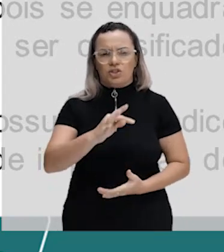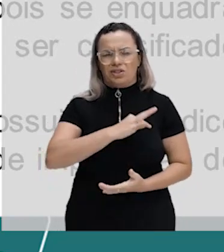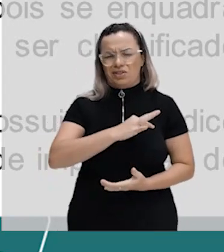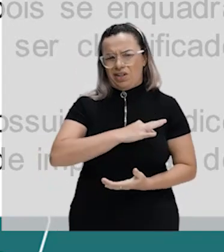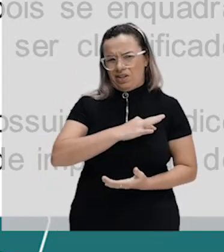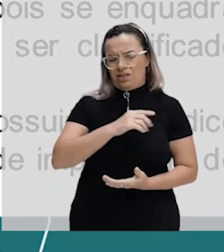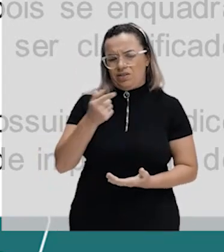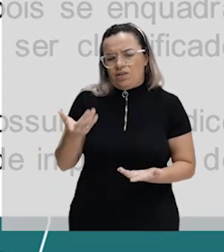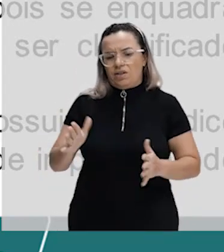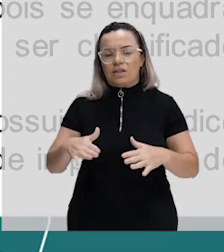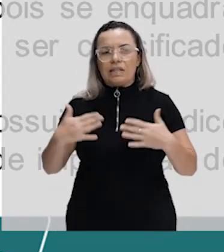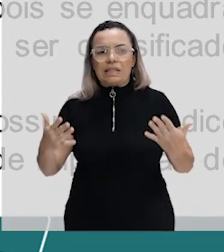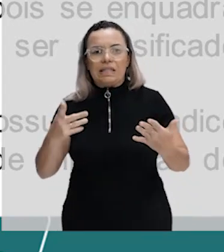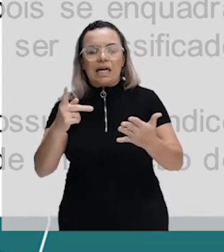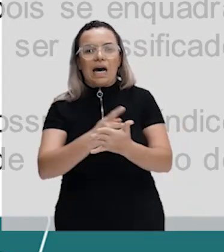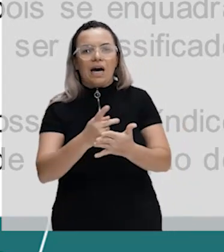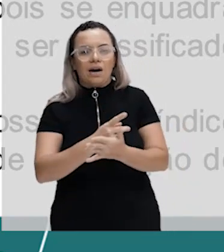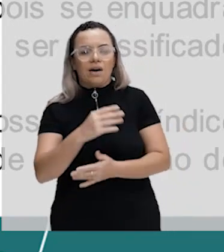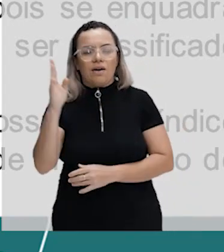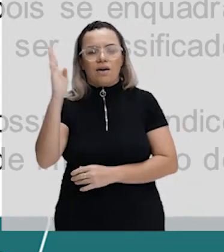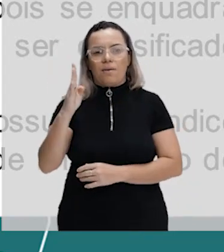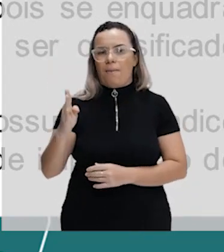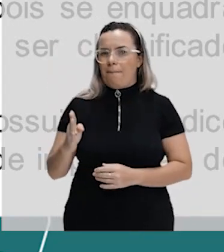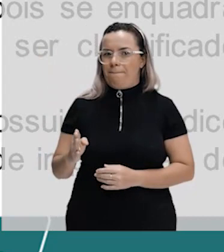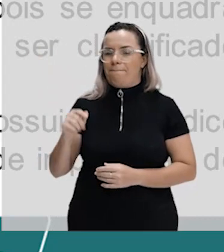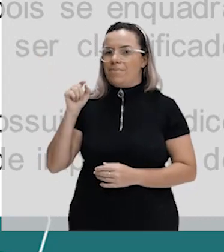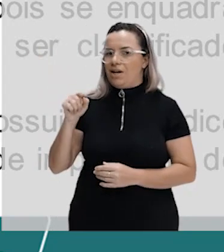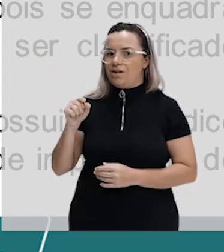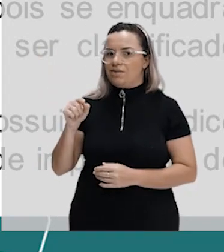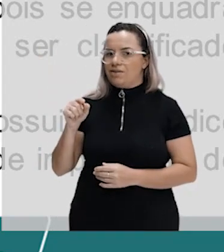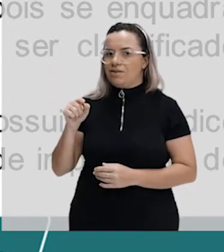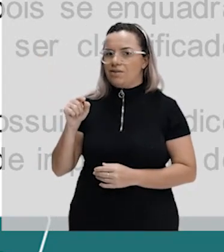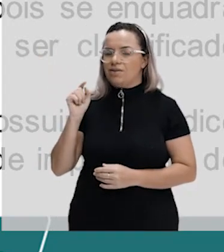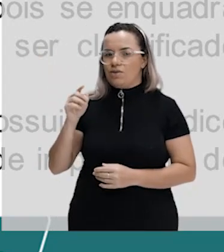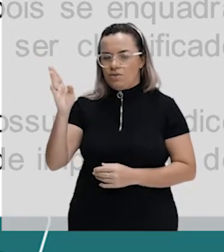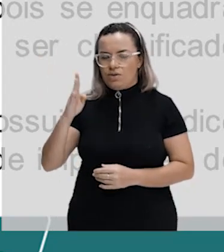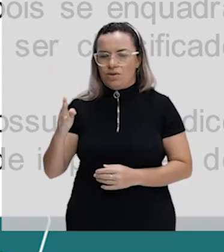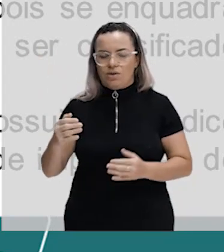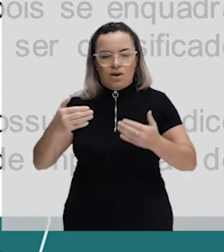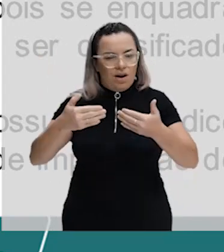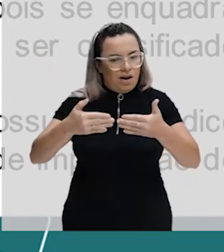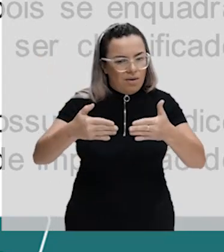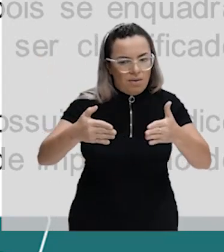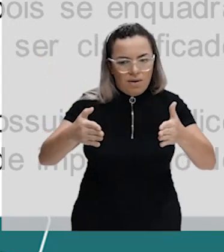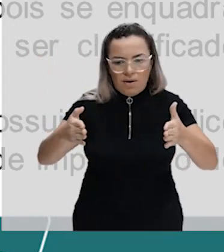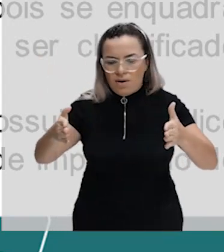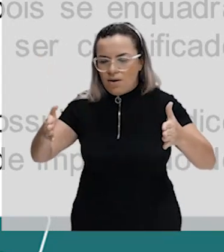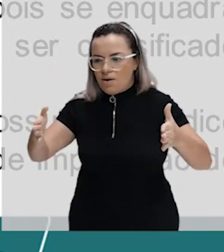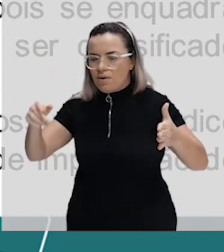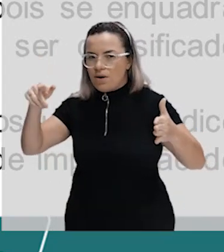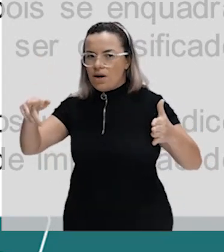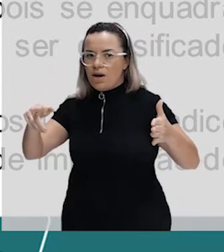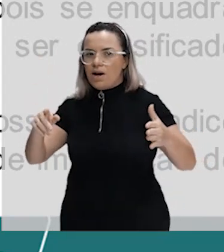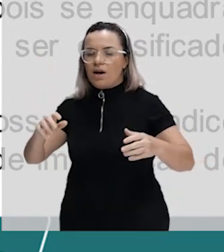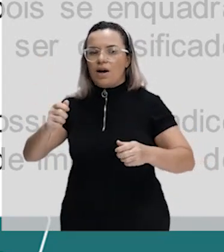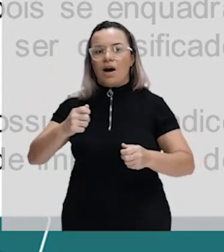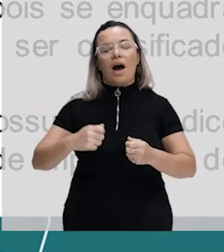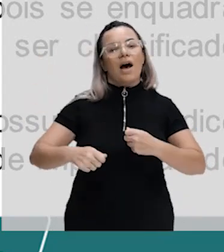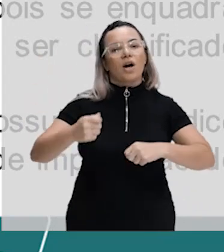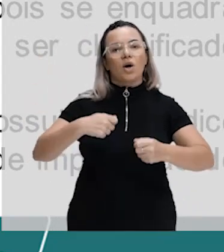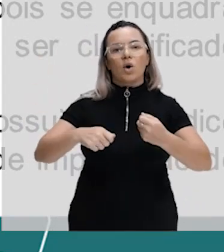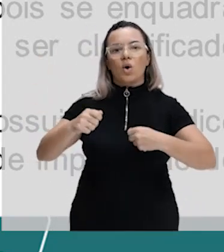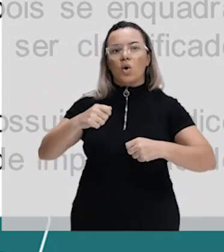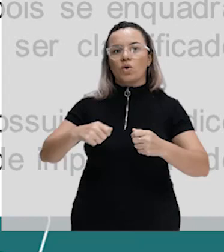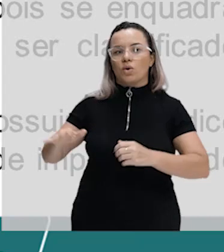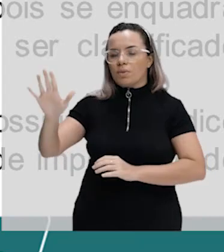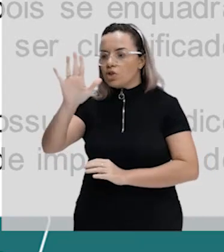está errado. Existe, o Brasil é um país aberto para a economia global, as empresas aqui estão em grande quantidade, tá certo? E o Brasil não